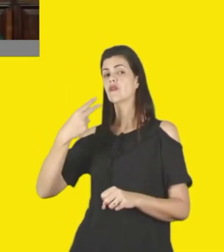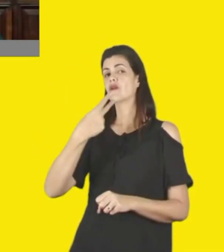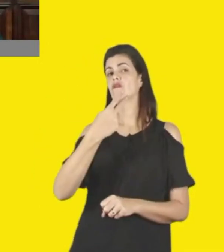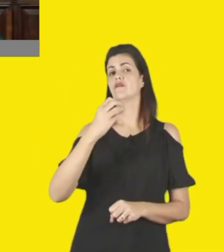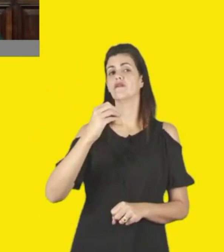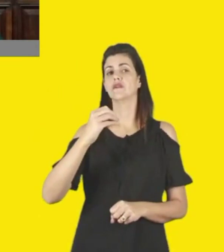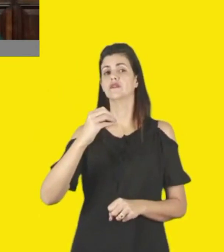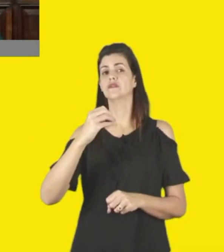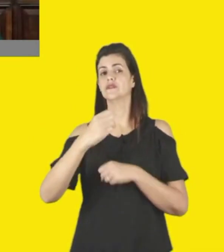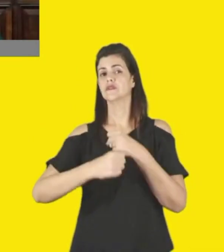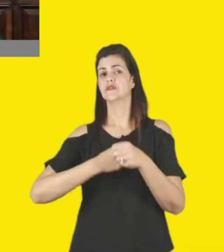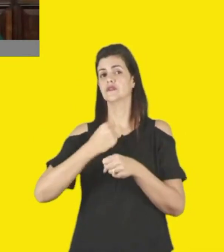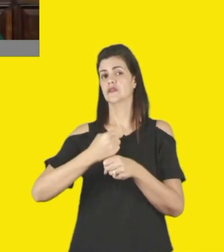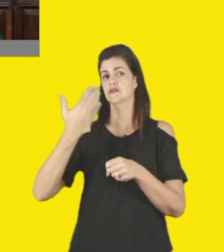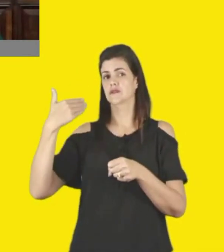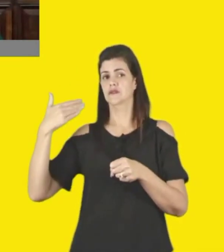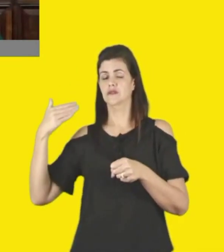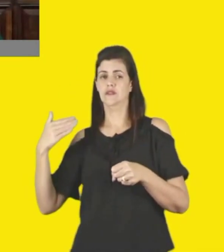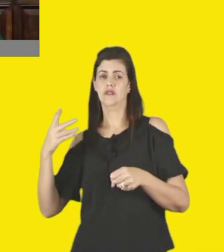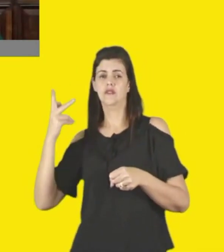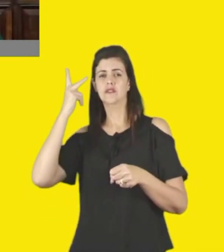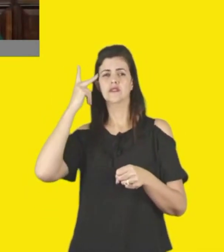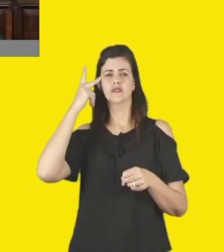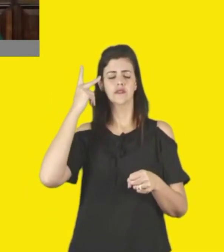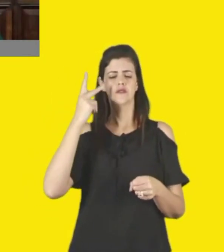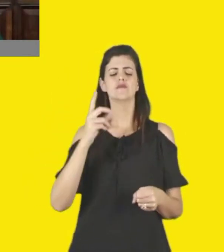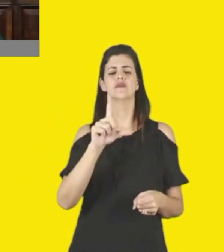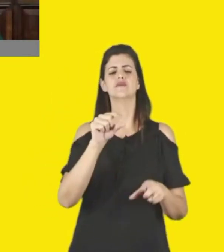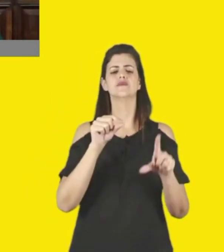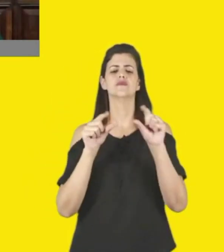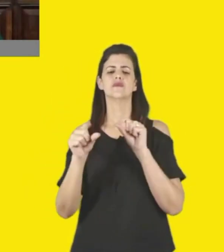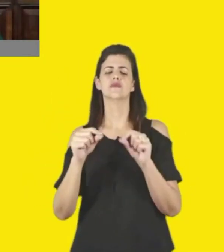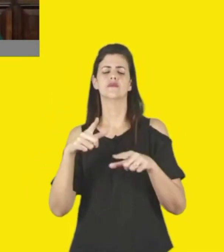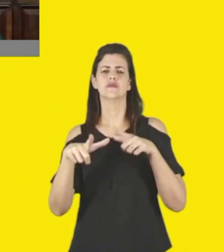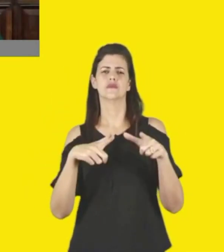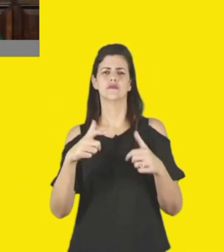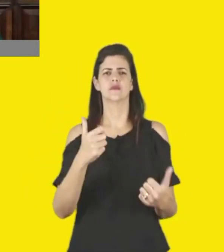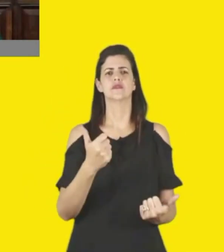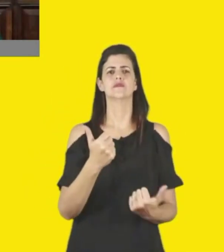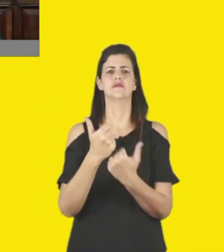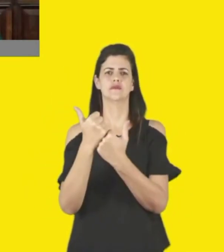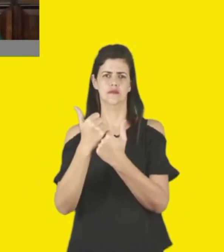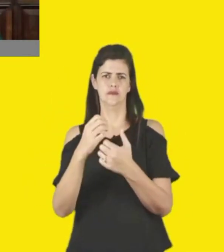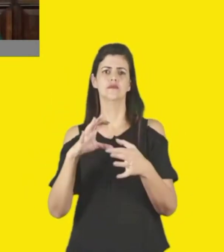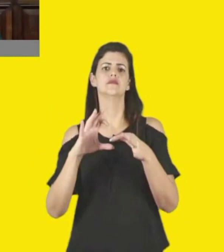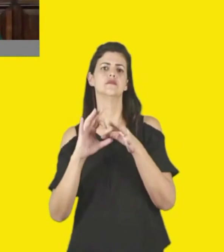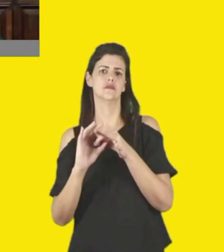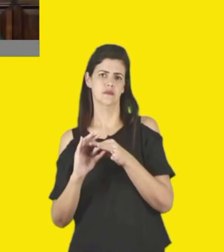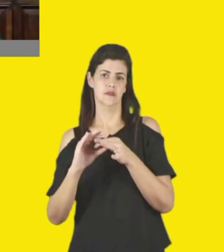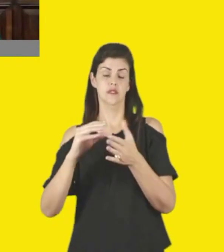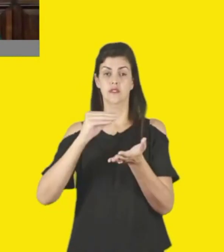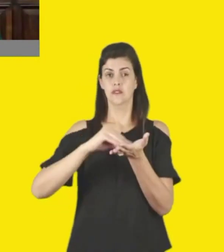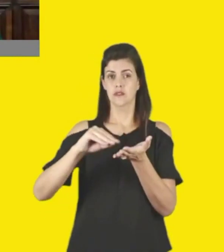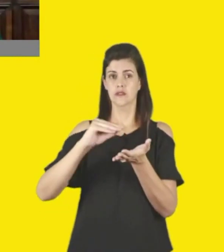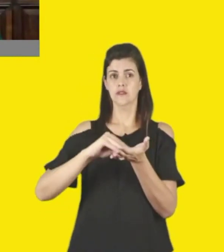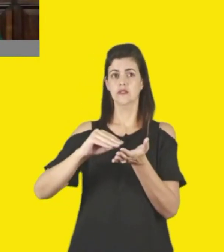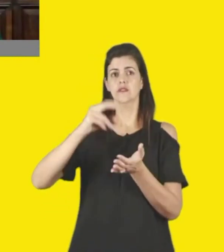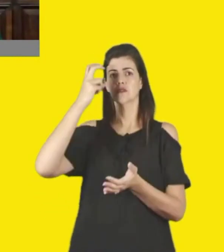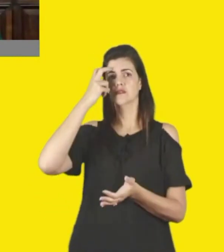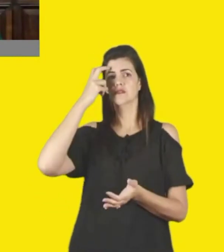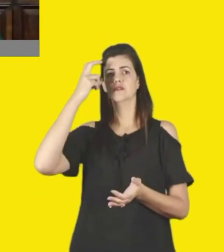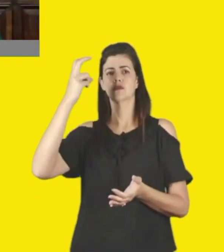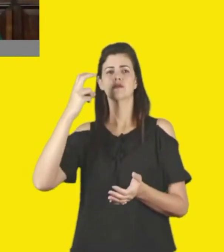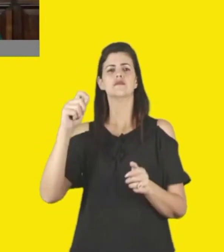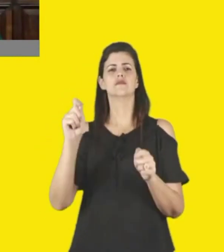com parcerias, mesmo nos equipamentos do Estado de São Paulo, a Secretaria da Cultura, ela faz as